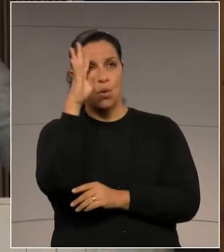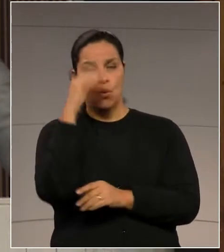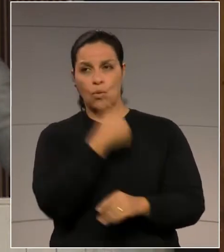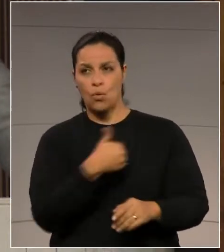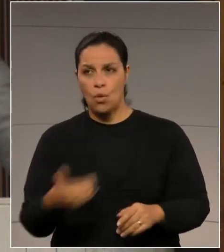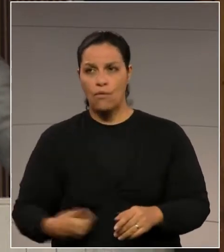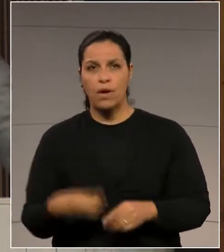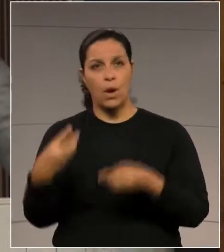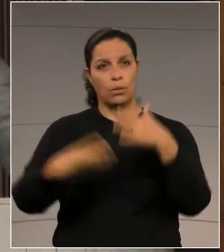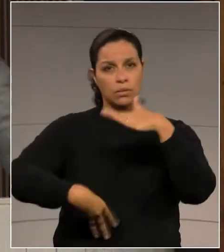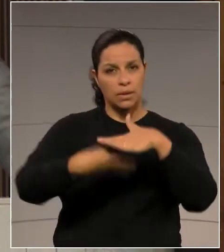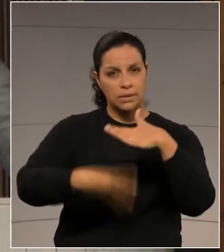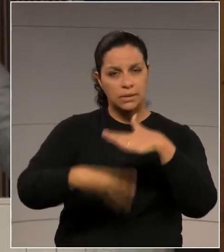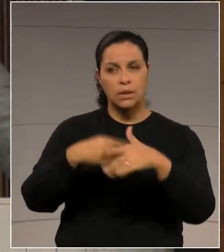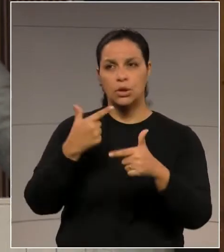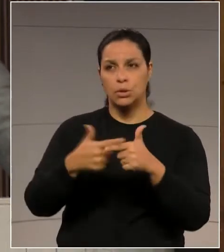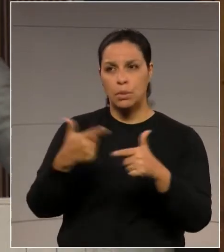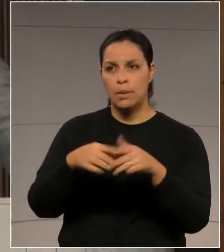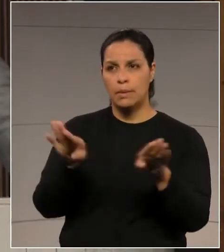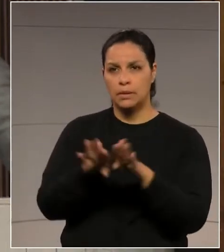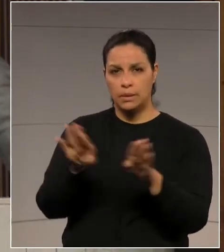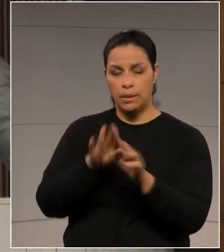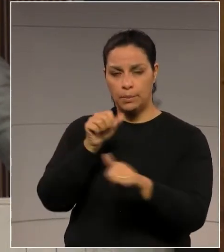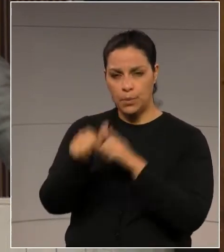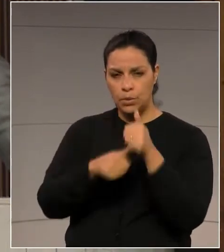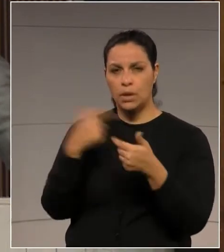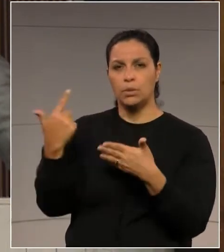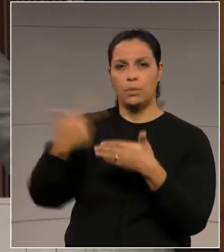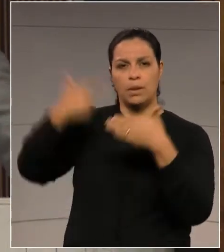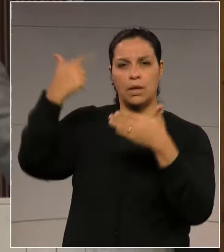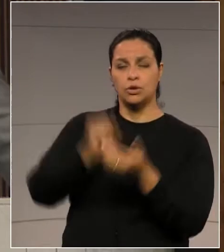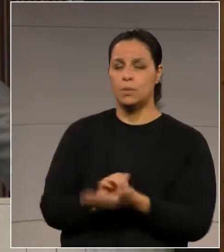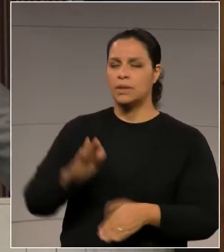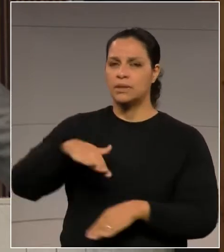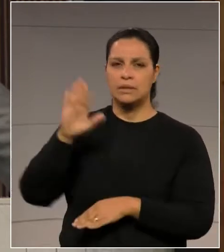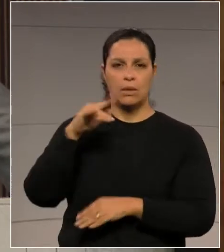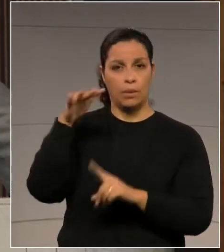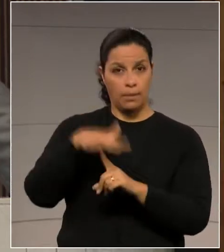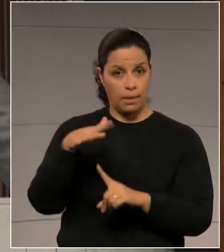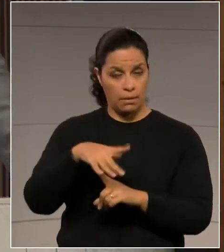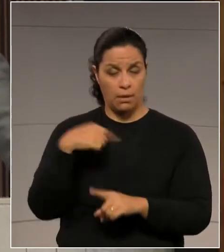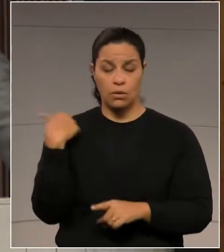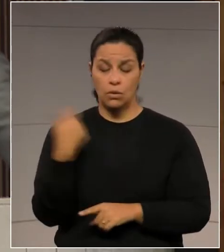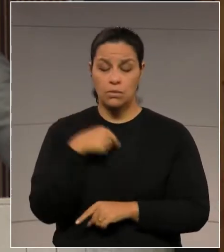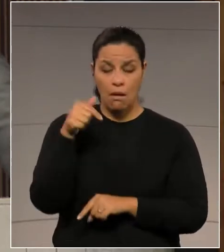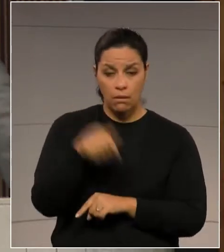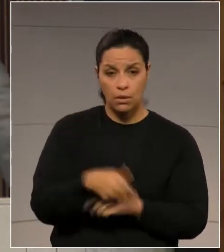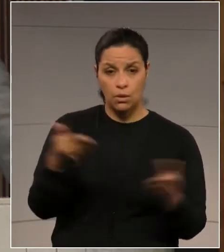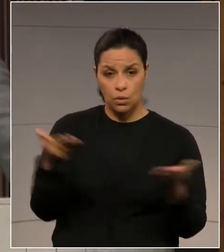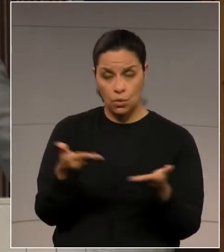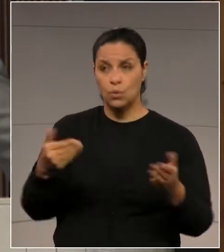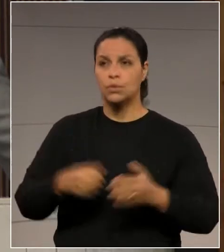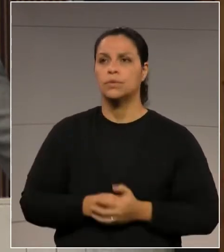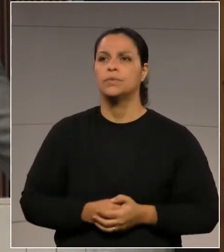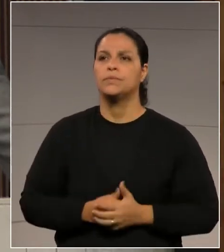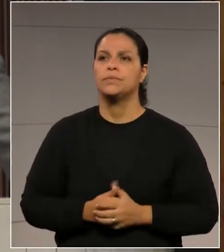estamos terceirizando o problema e triplicando o pedágio no Paraná, o que me traz hoje aqui, deputado Tião,